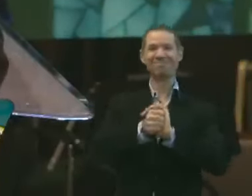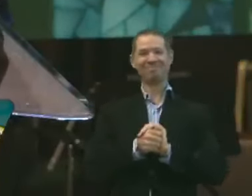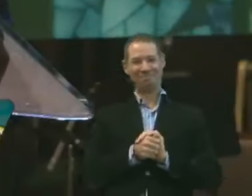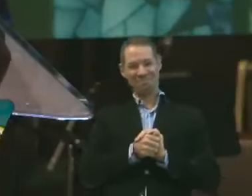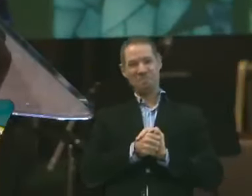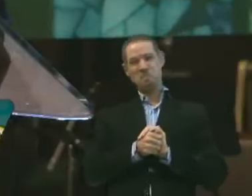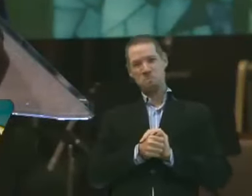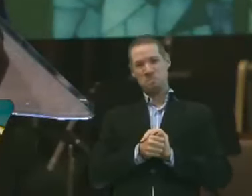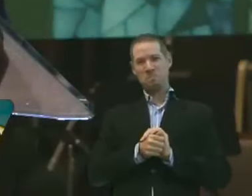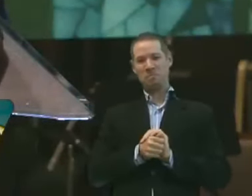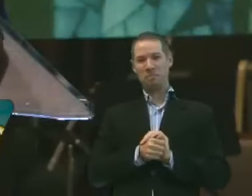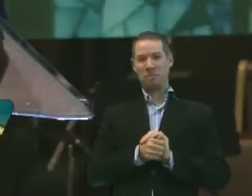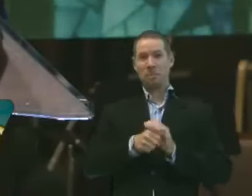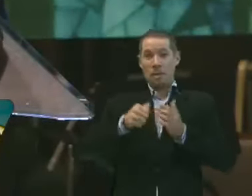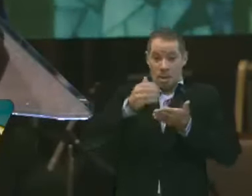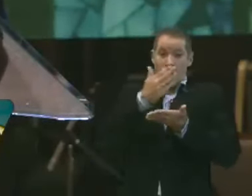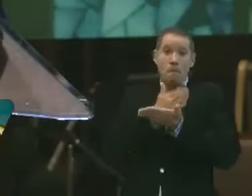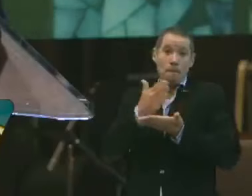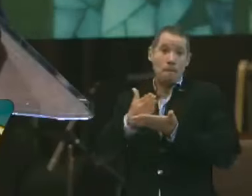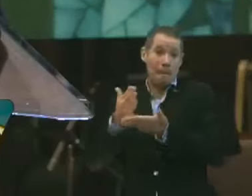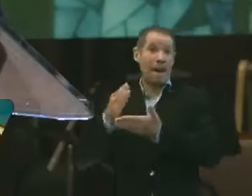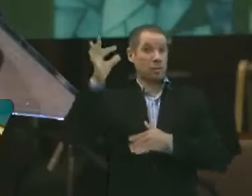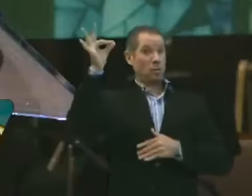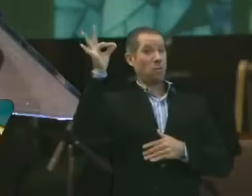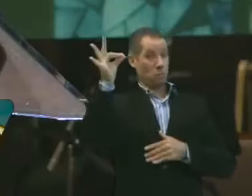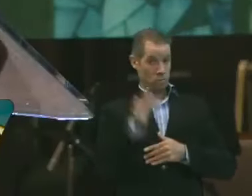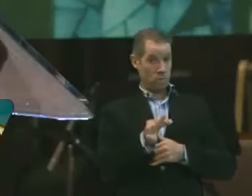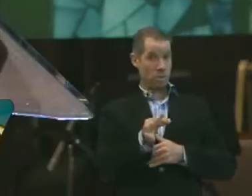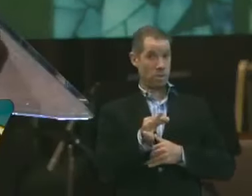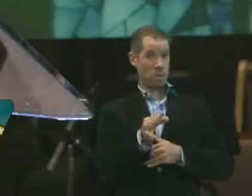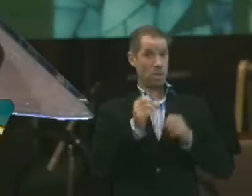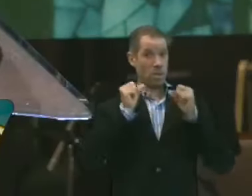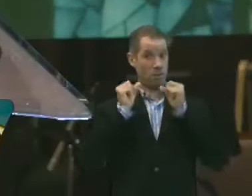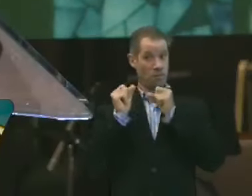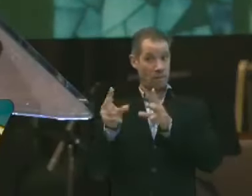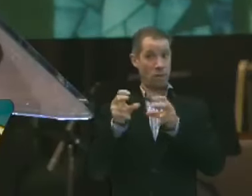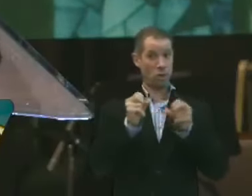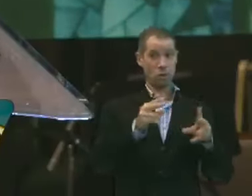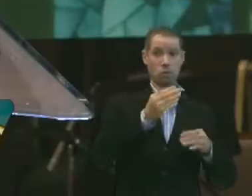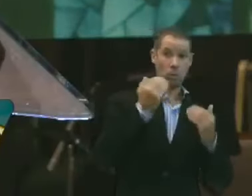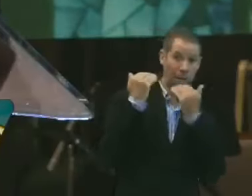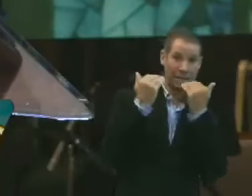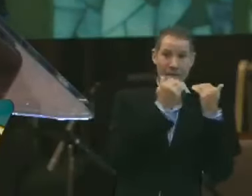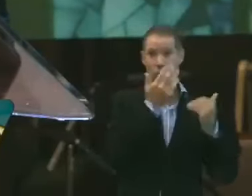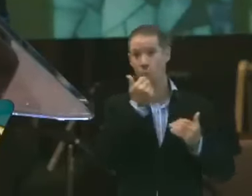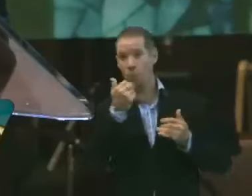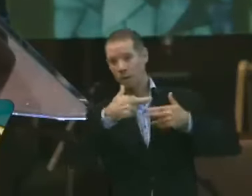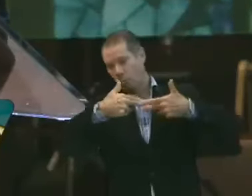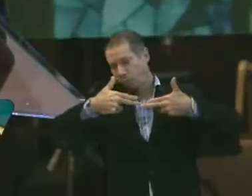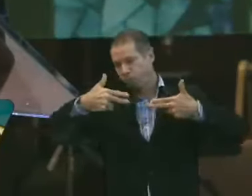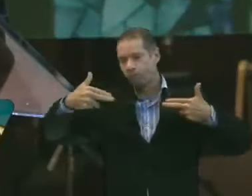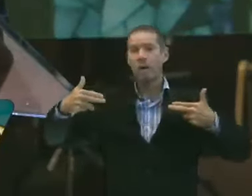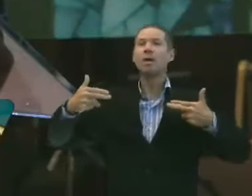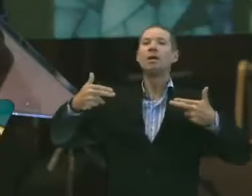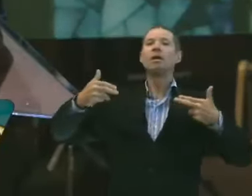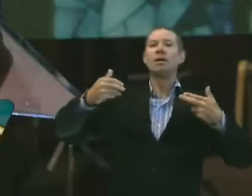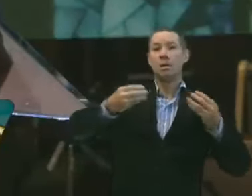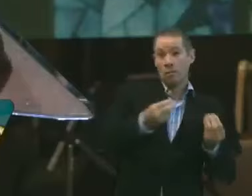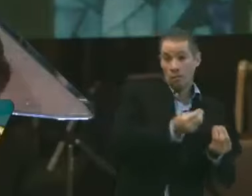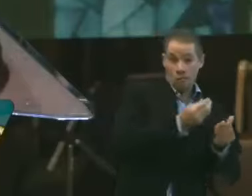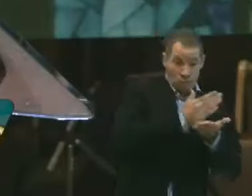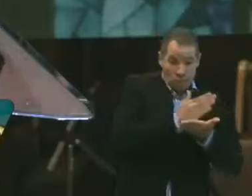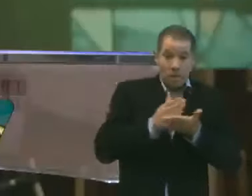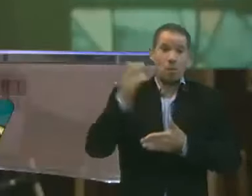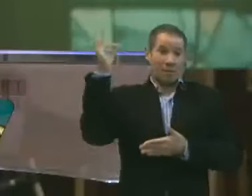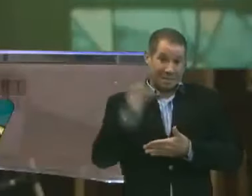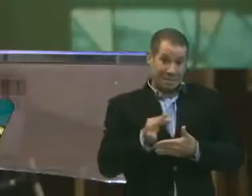Parte da renda do que é vendido aqui. De toda comida, o lanche. Tudo que é feito aqui. Vai para a nossa ação